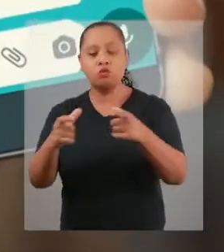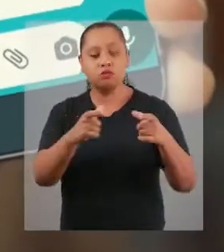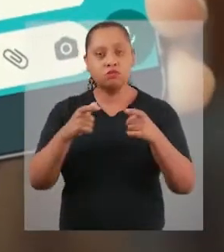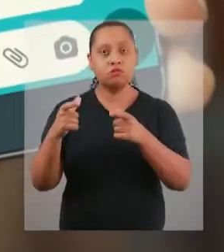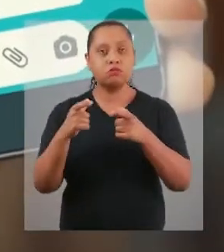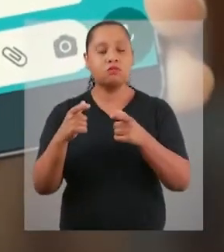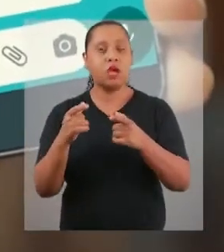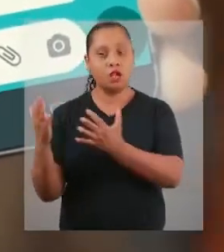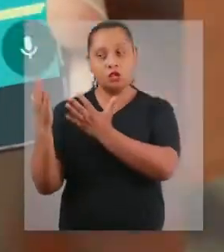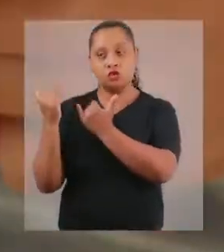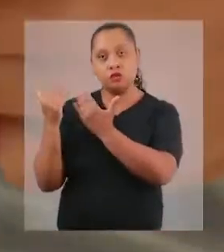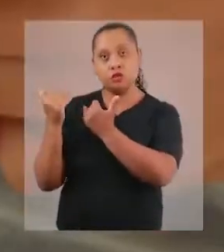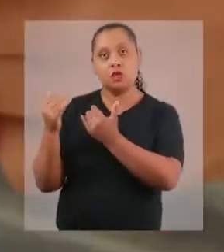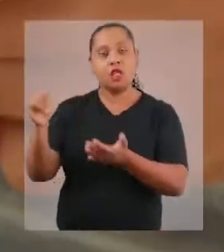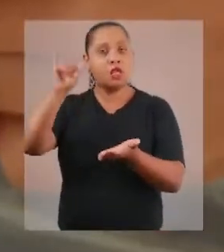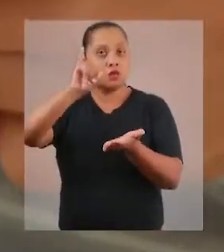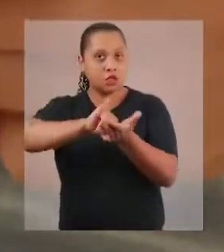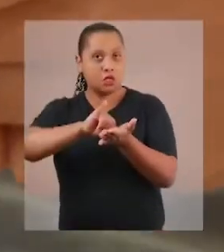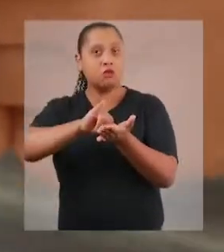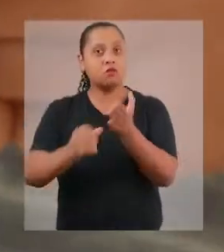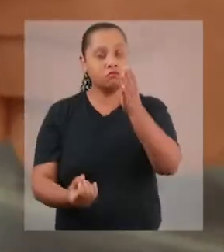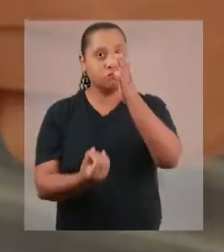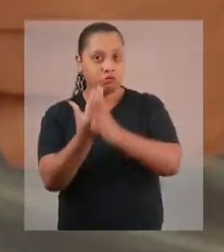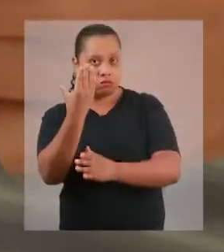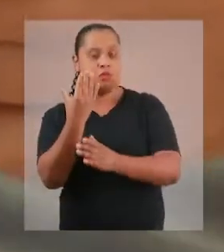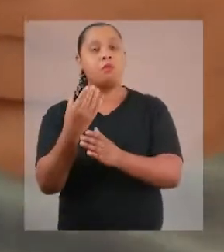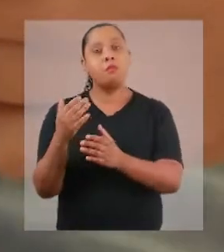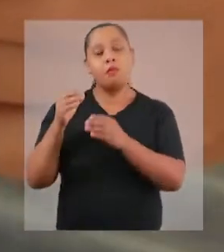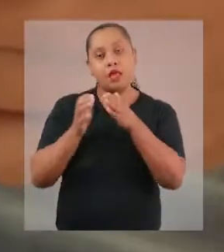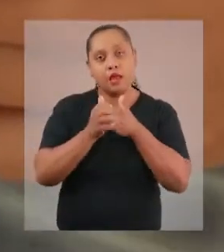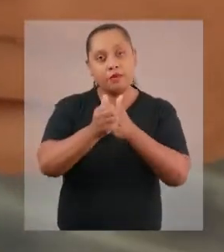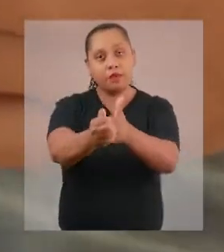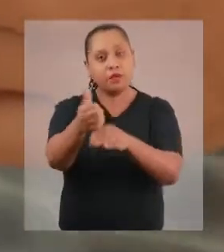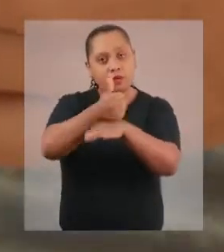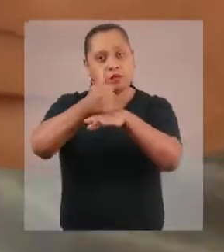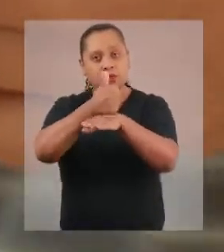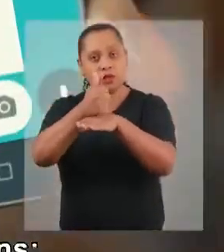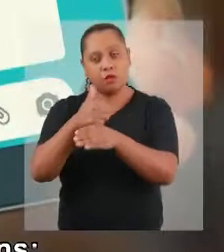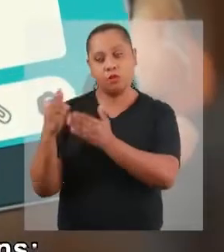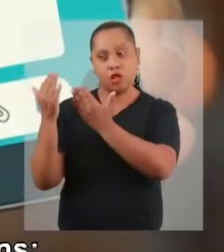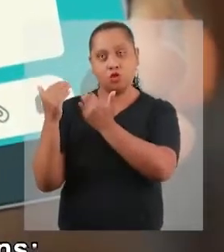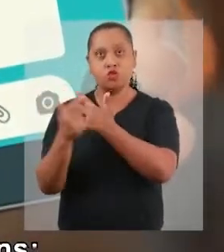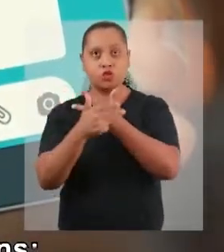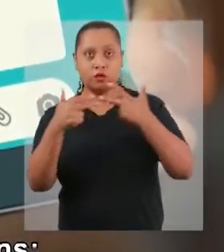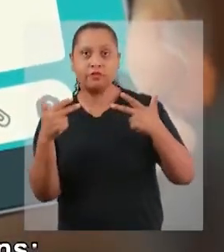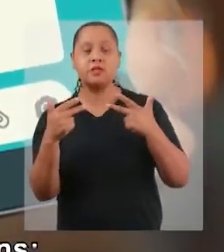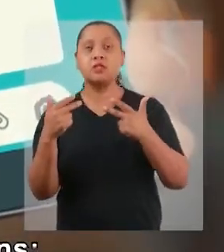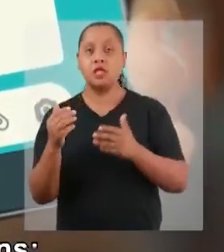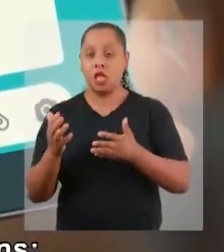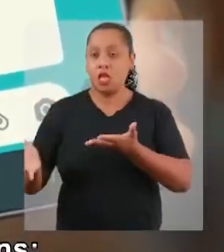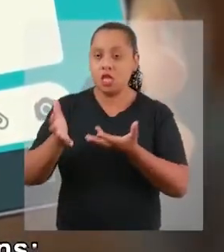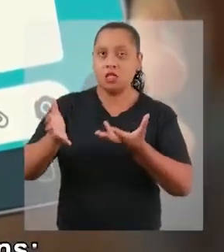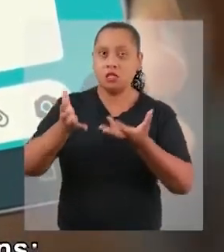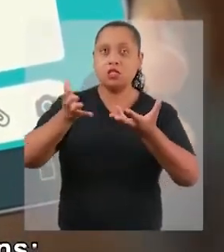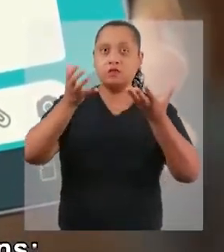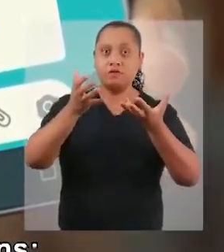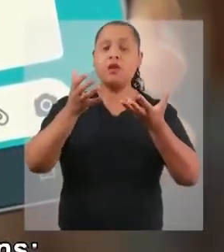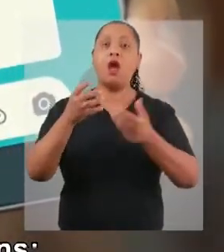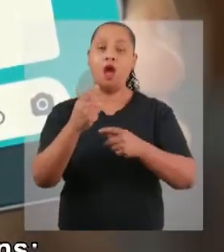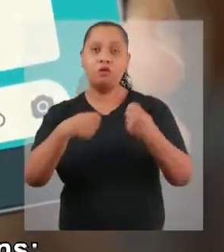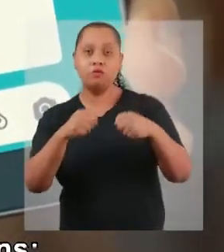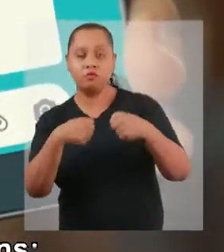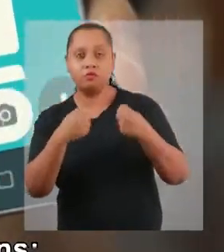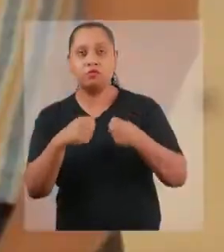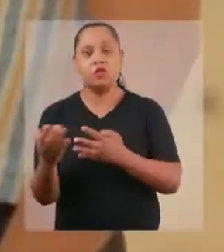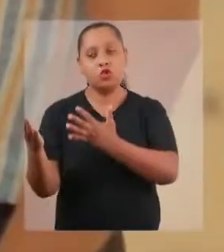cultura, esporte e lazer. Criar espaços públicos de entretenimento para a juventude. Implantar o centro de encaminhamento profissional